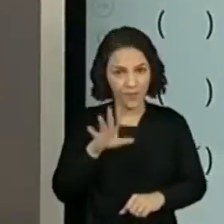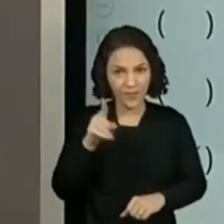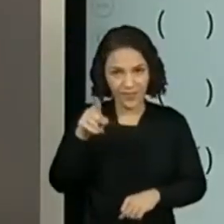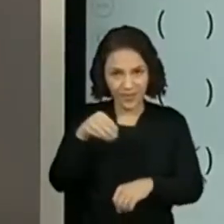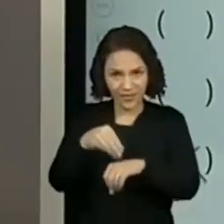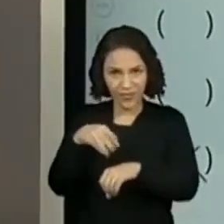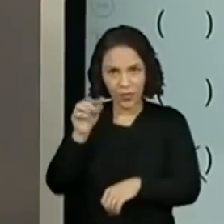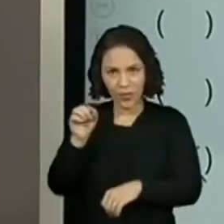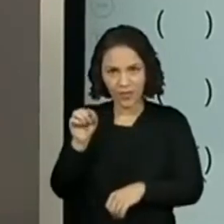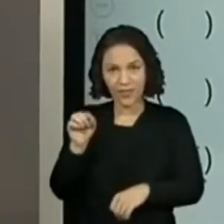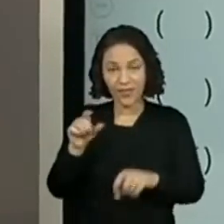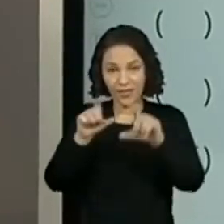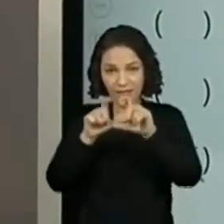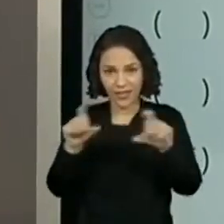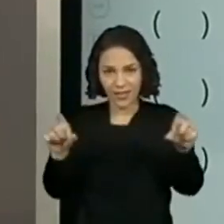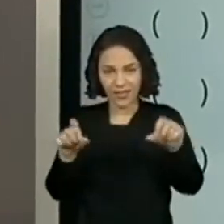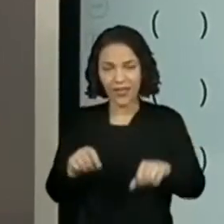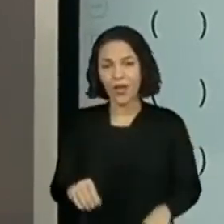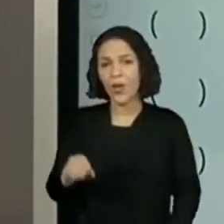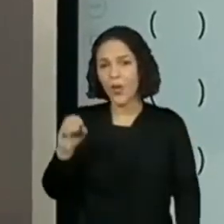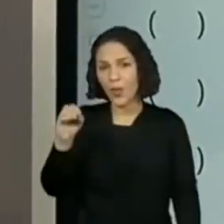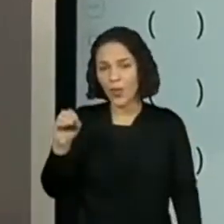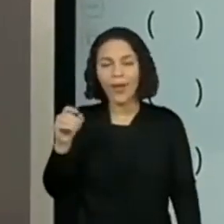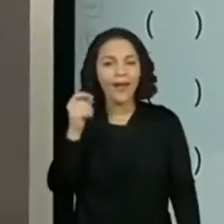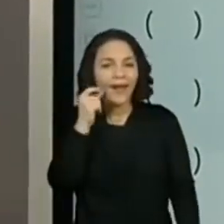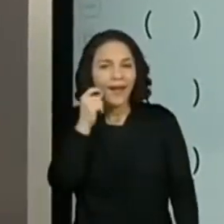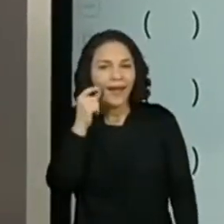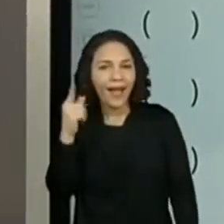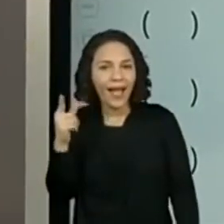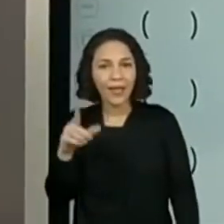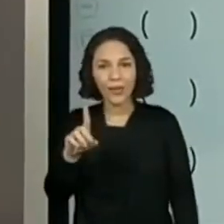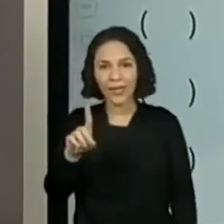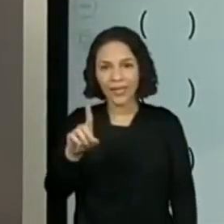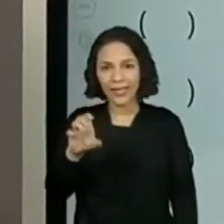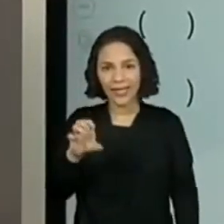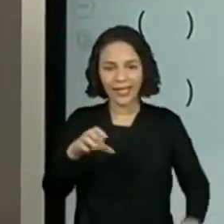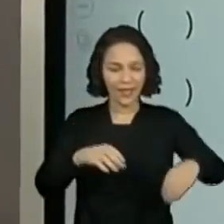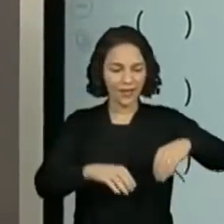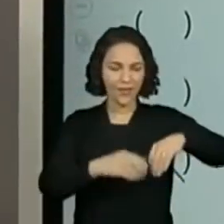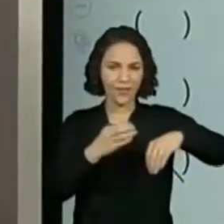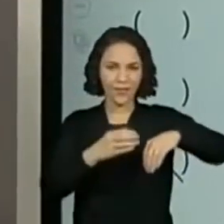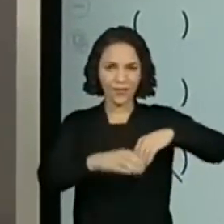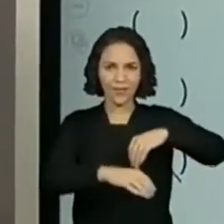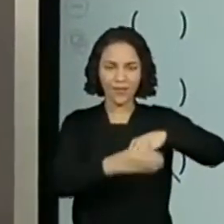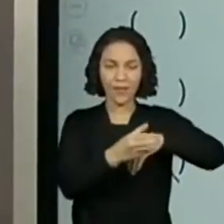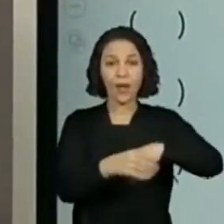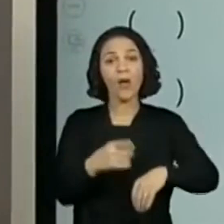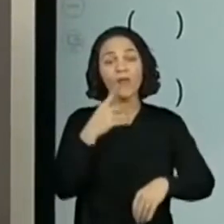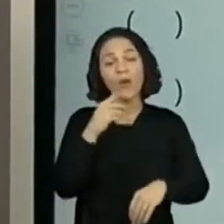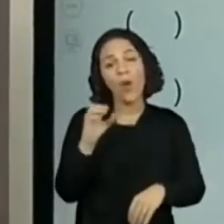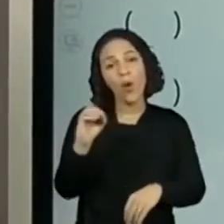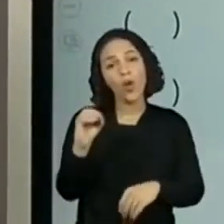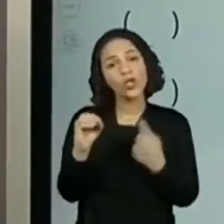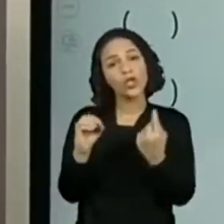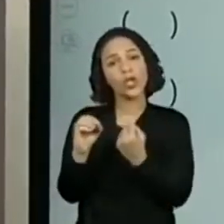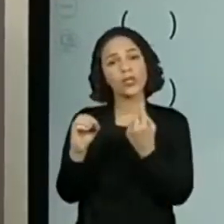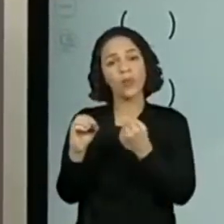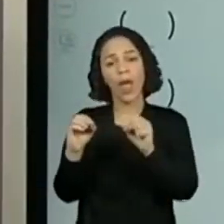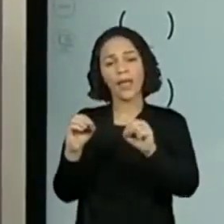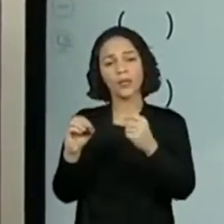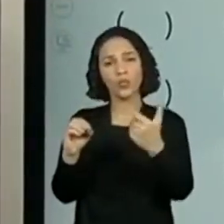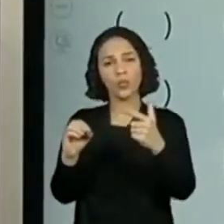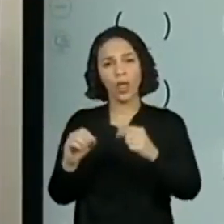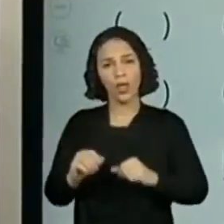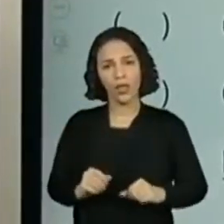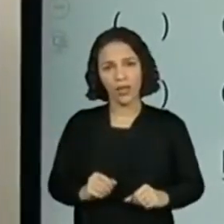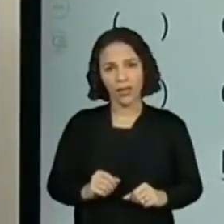que o título O Gato de Botas... O O do começo. O O do começo está sozinho. Sozinho, sem não é